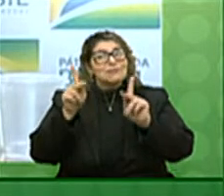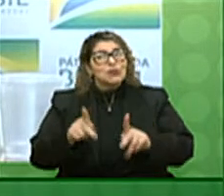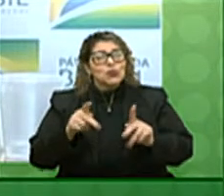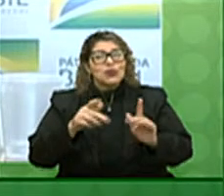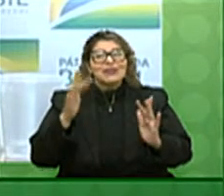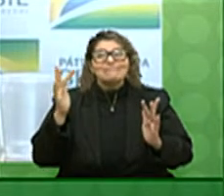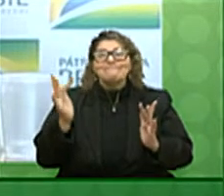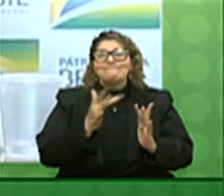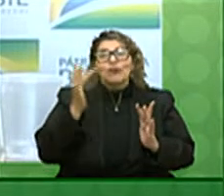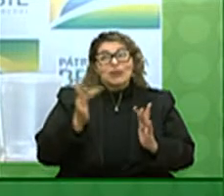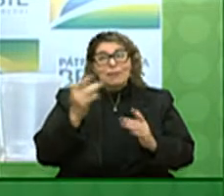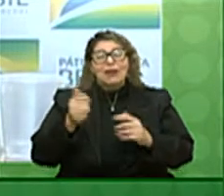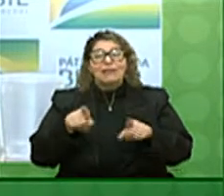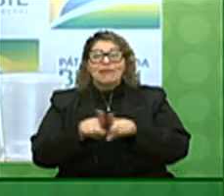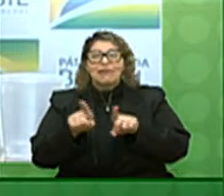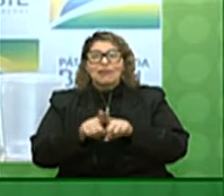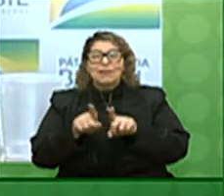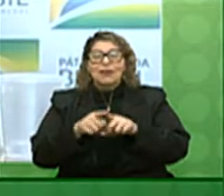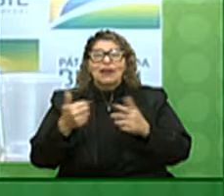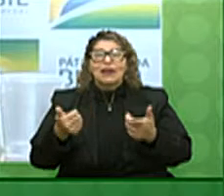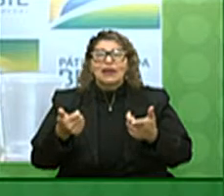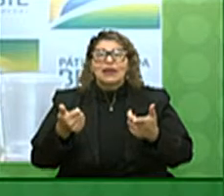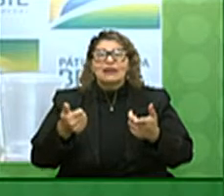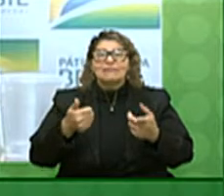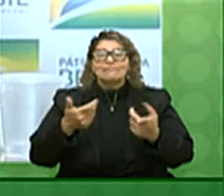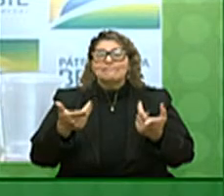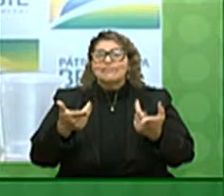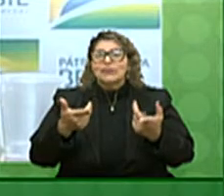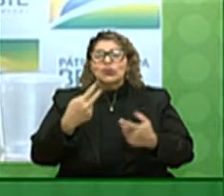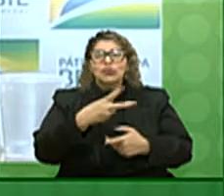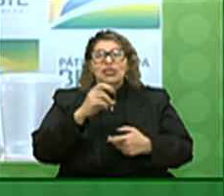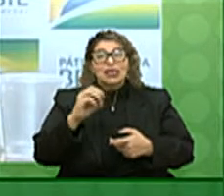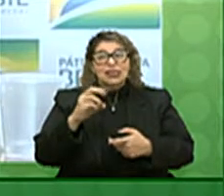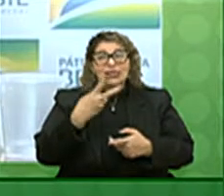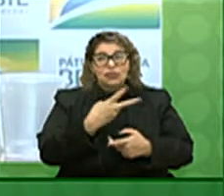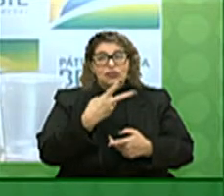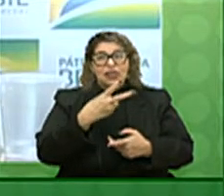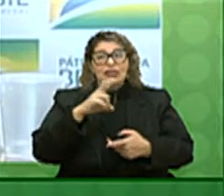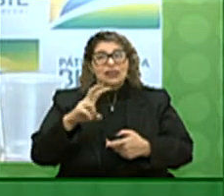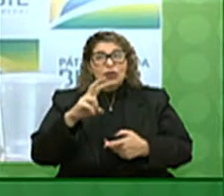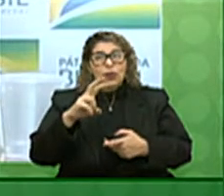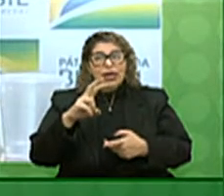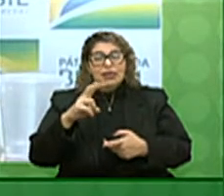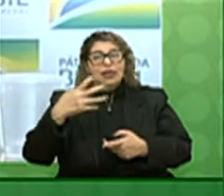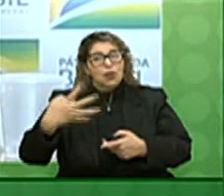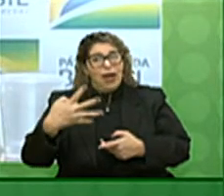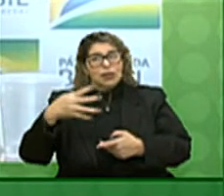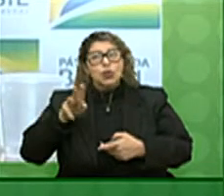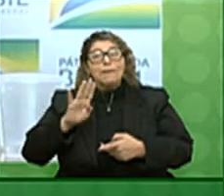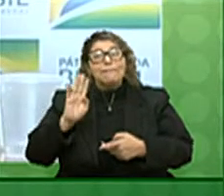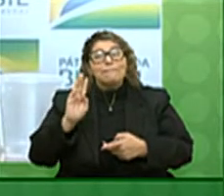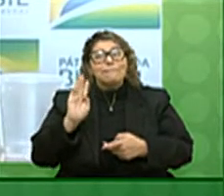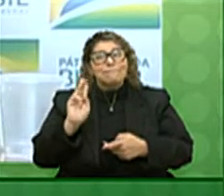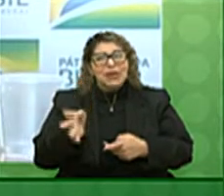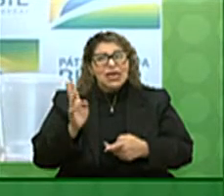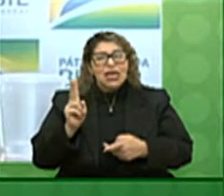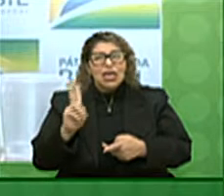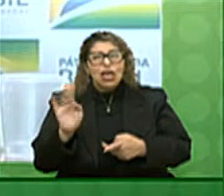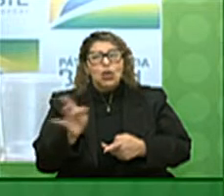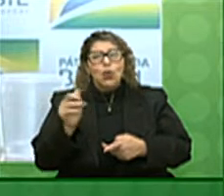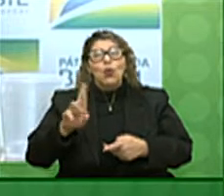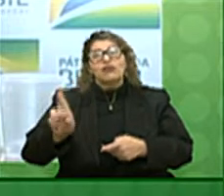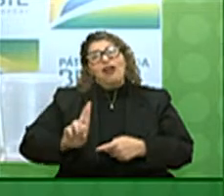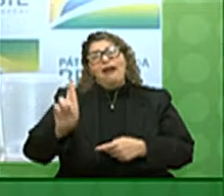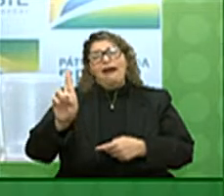O montante destinado ao programa atingiu R 254 bilhões de reais, que é mais do que